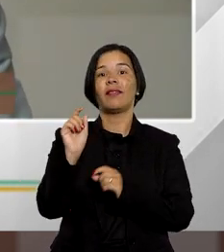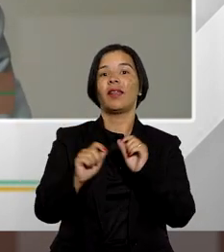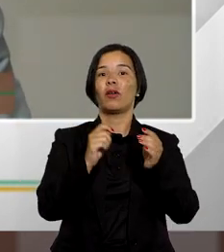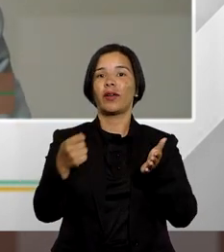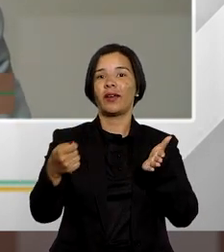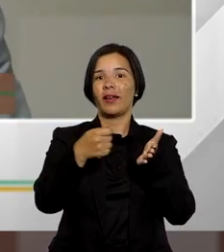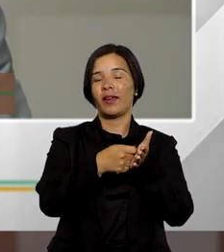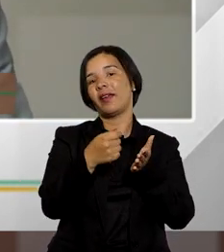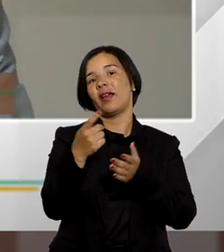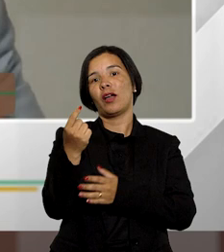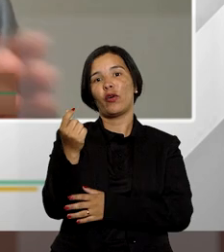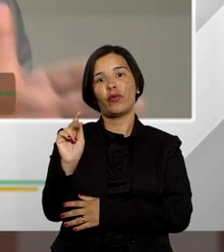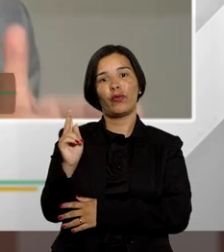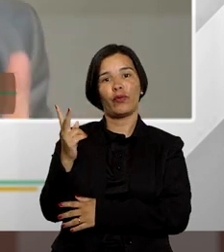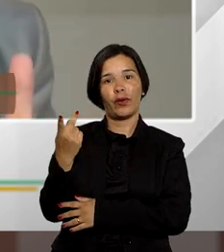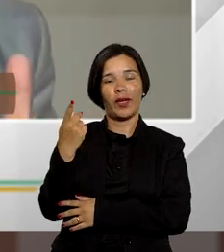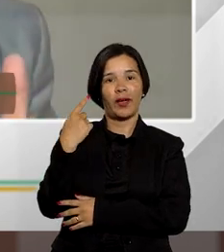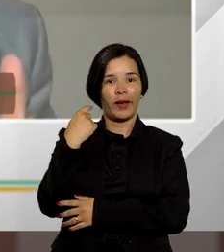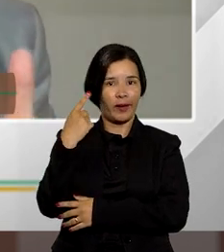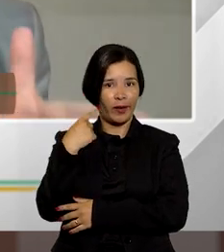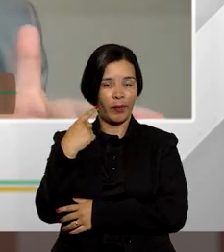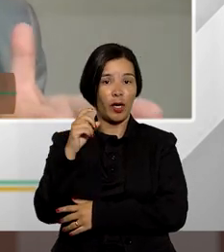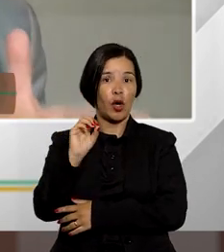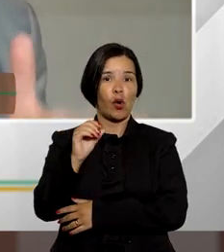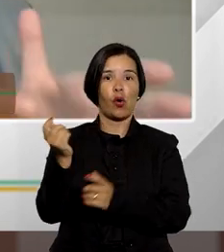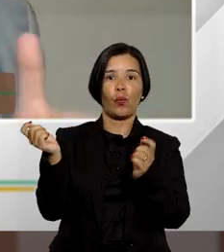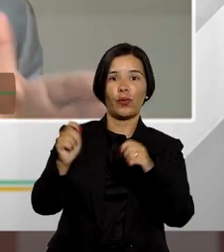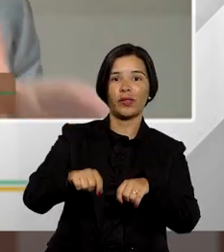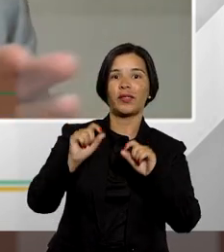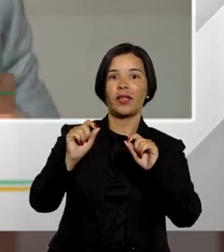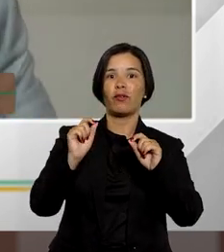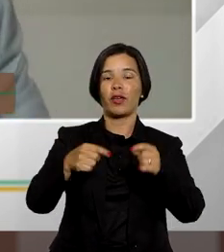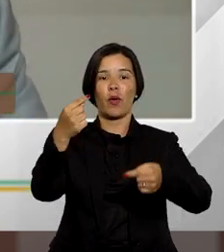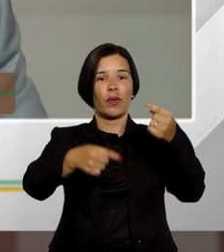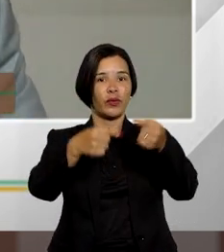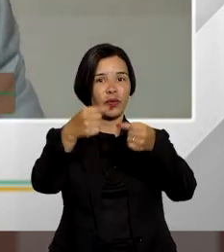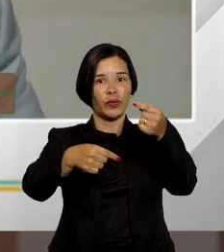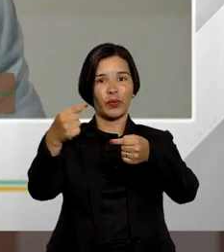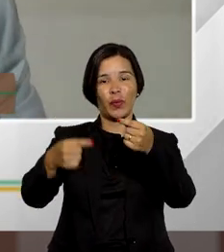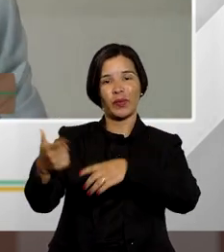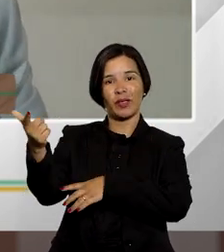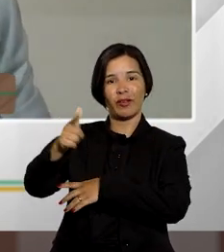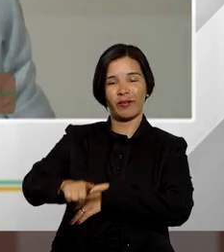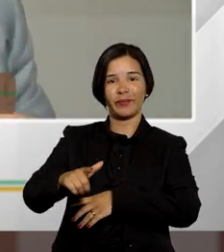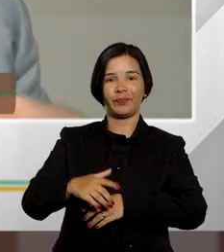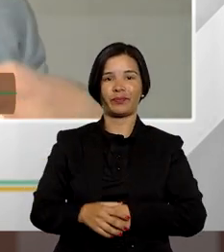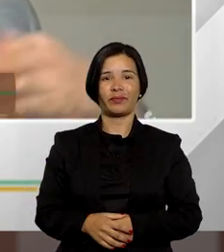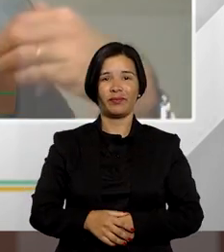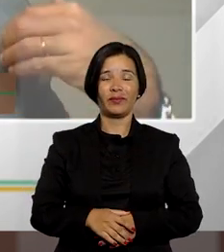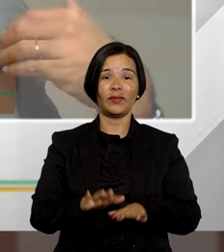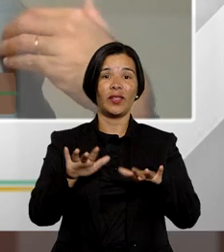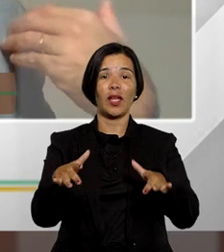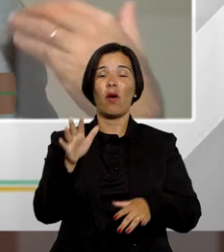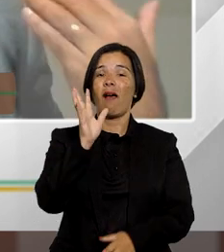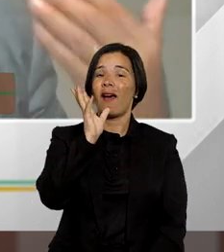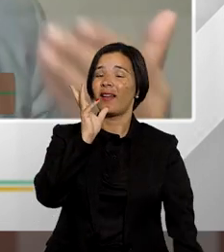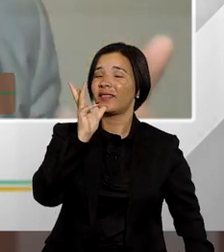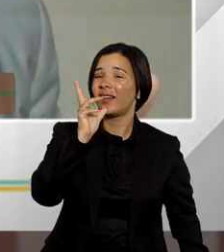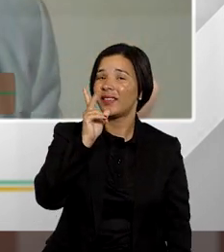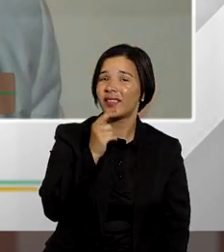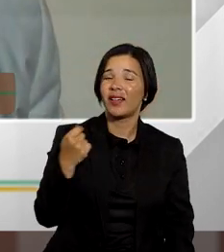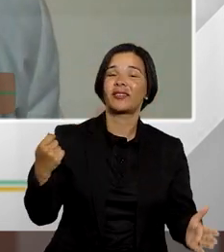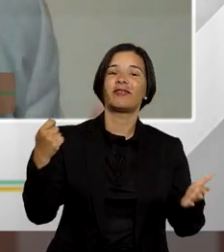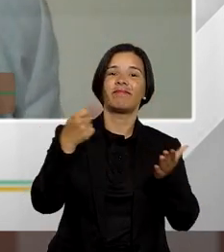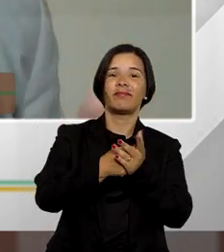verba como transitar de julgada ou se é possível uma rediscussão a respeito daquele montante isso acaba atrasando